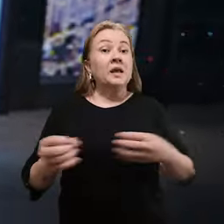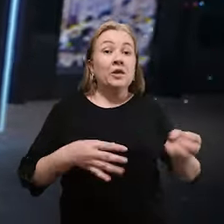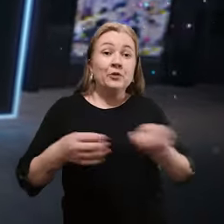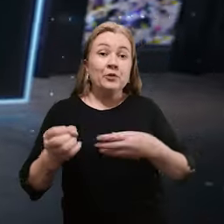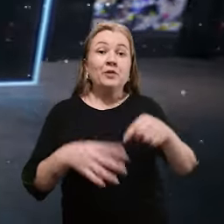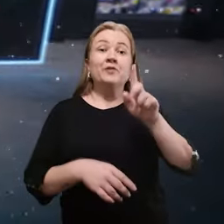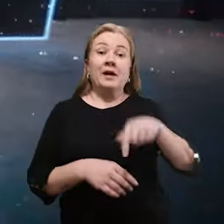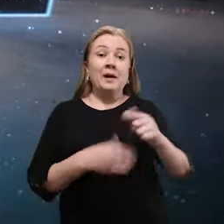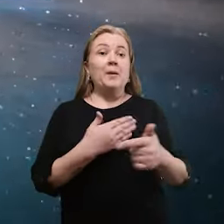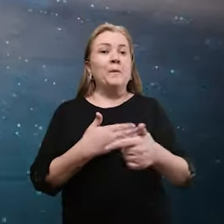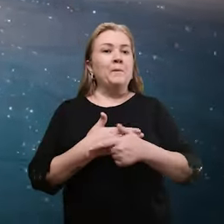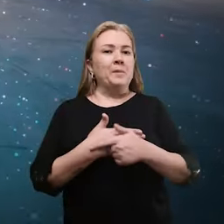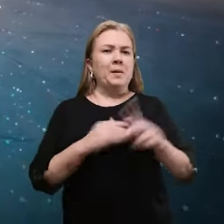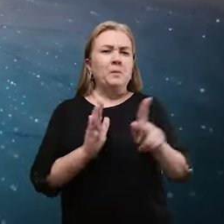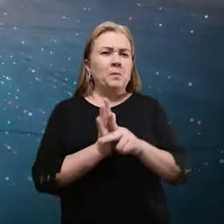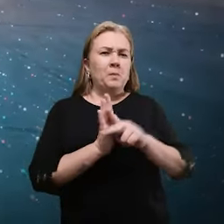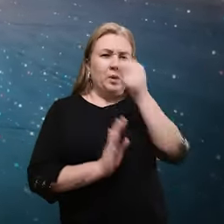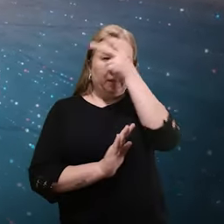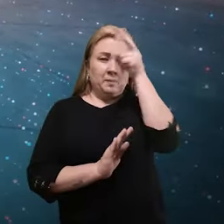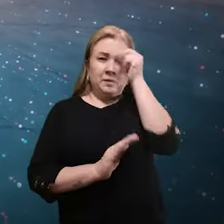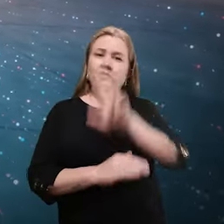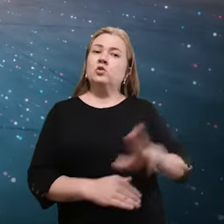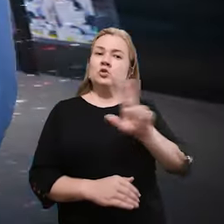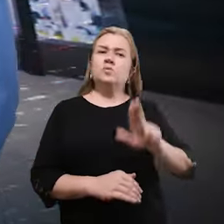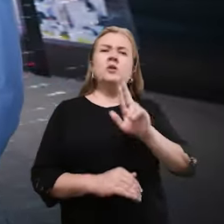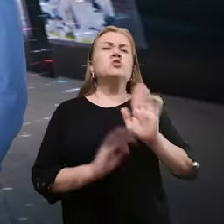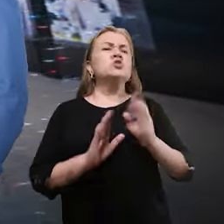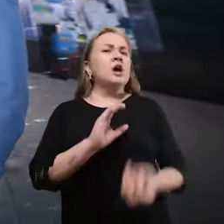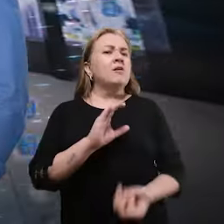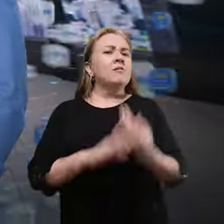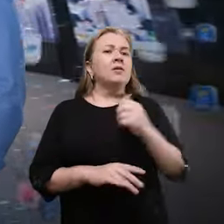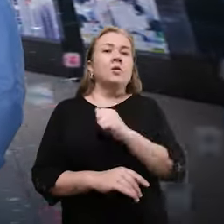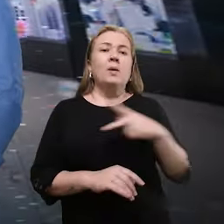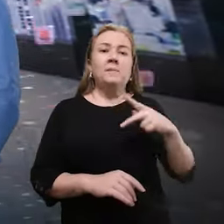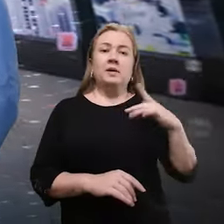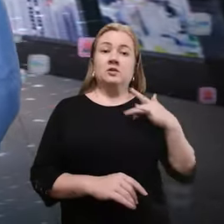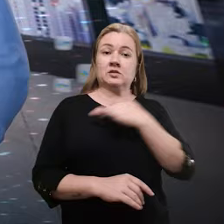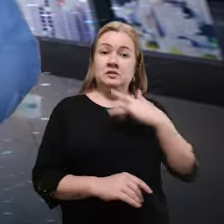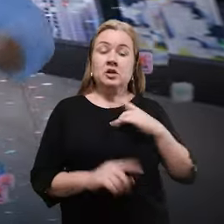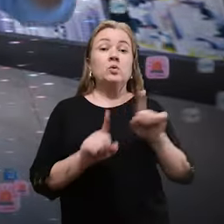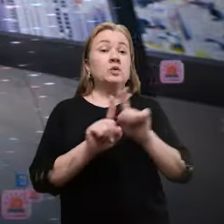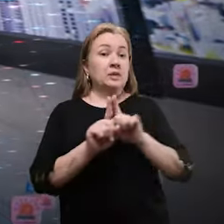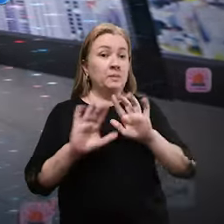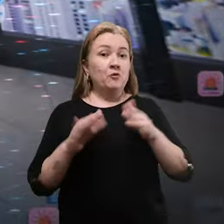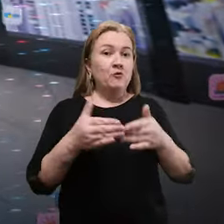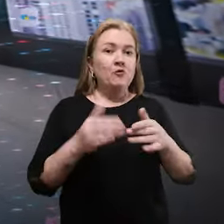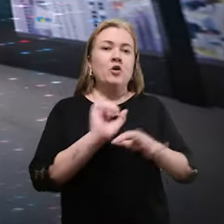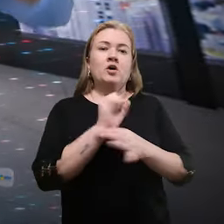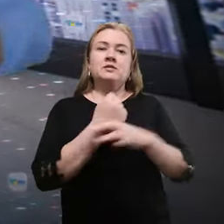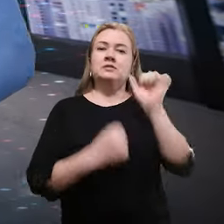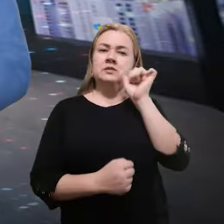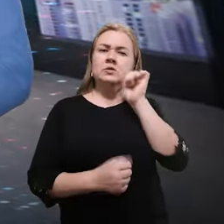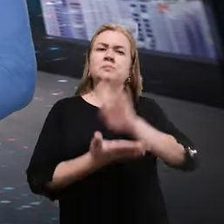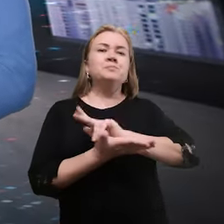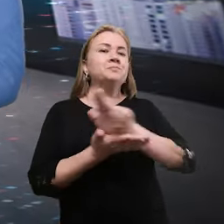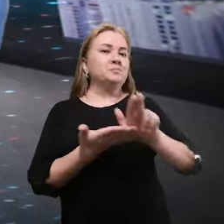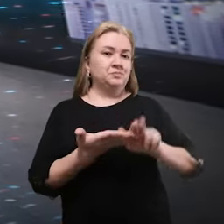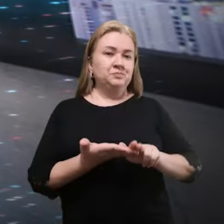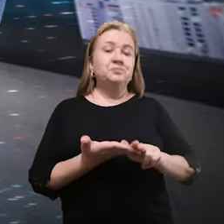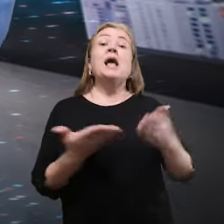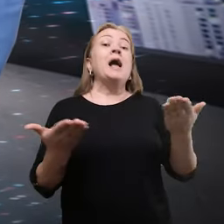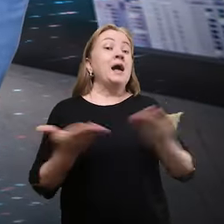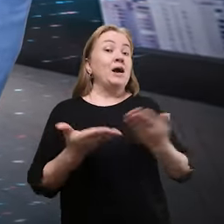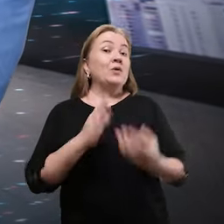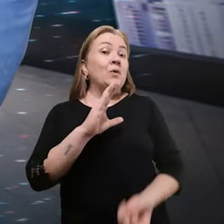Inovar é com a Prefeitura de Uberlândia. Ela já criou aplicativos de saúde, de segurança para a mulher e muitos